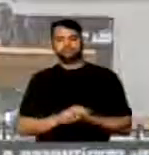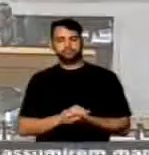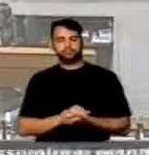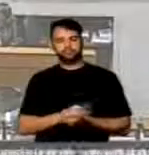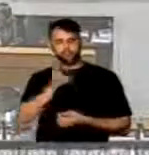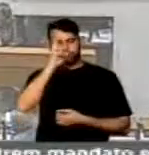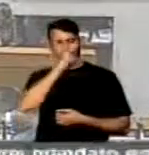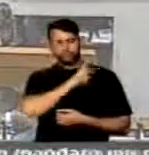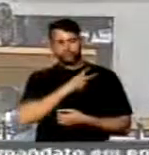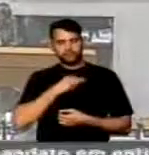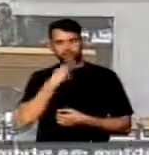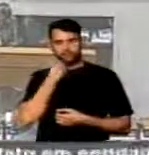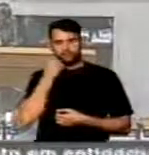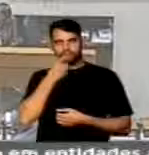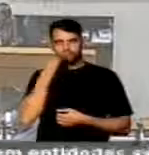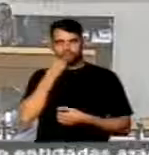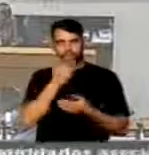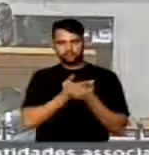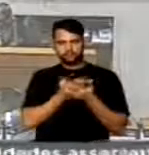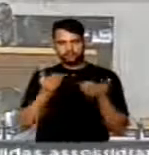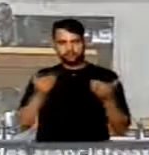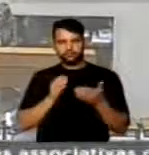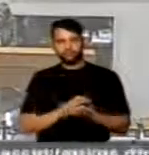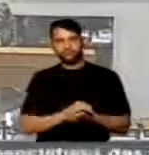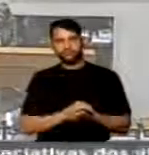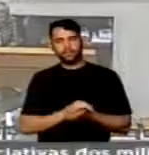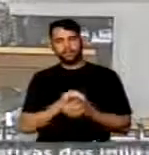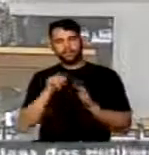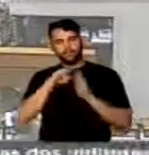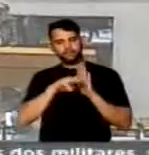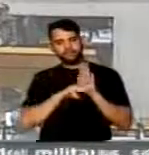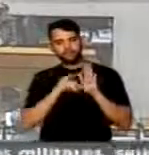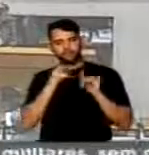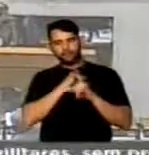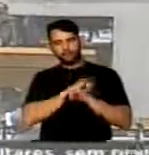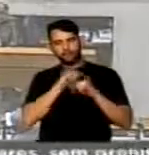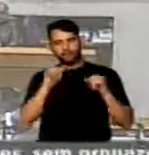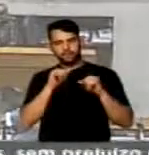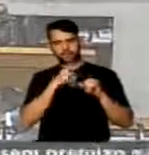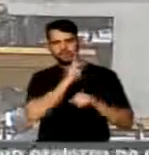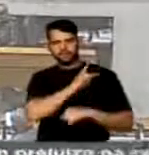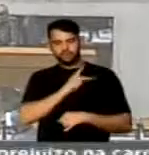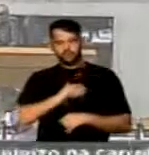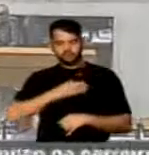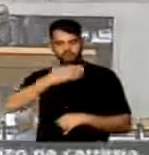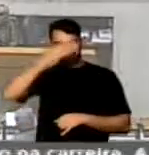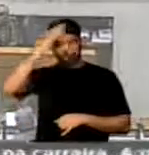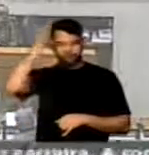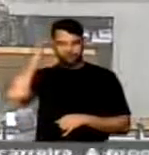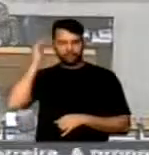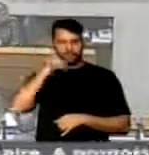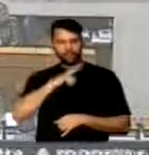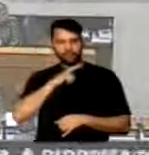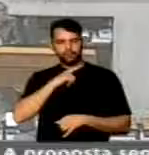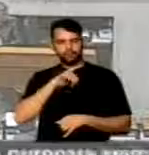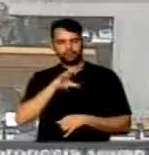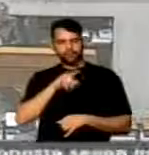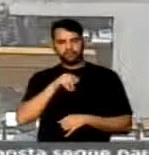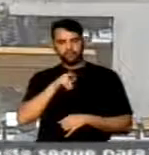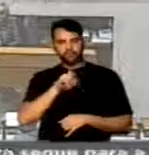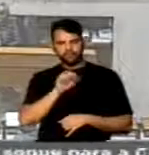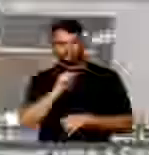Senhor presidente, senhoras e senhores deputados, as medidas até agora anunciadas pelo presidente Michel Timer, o conspirador,